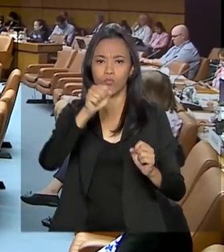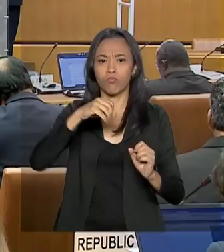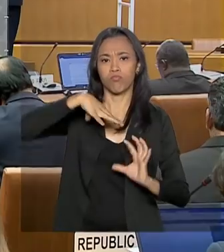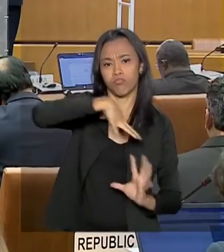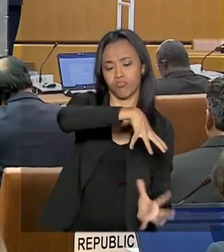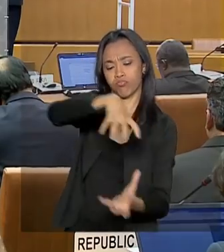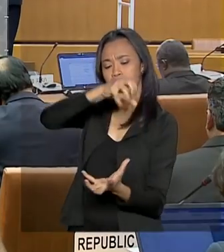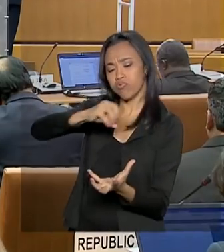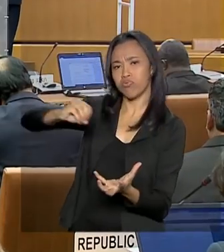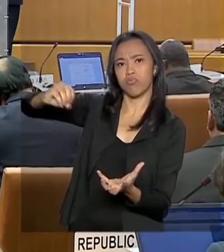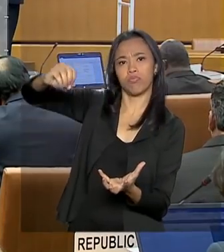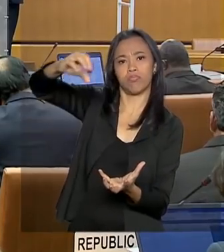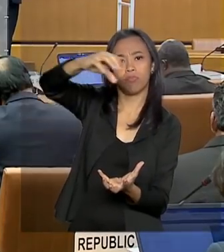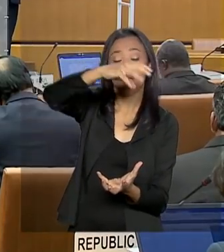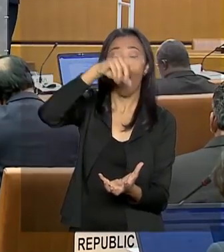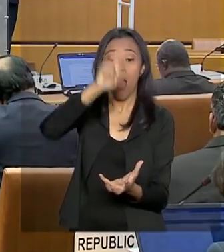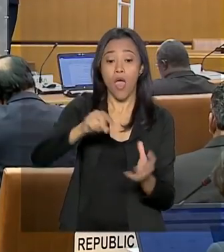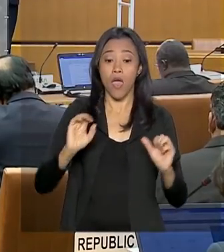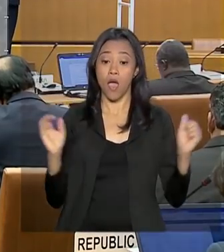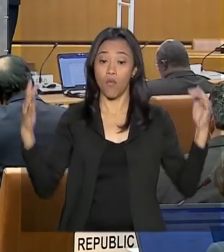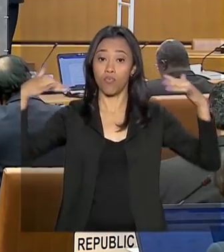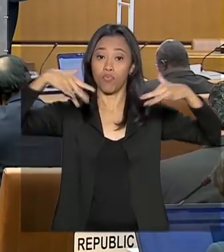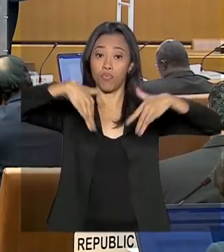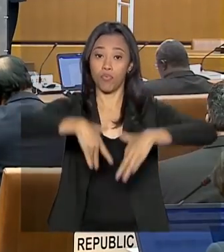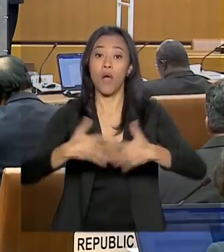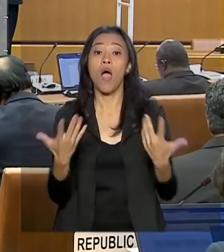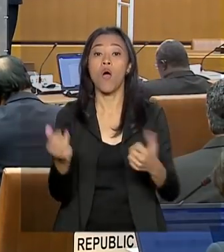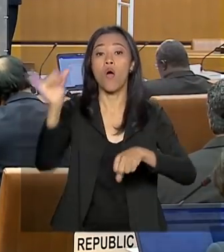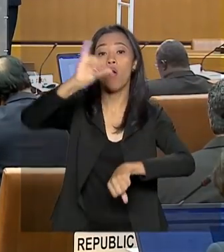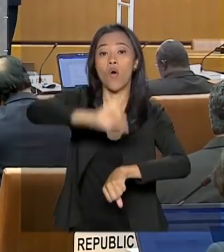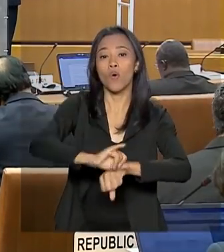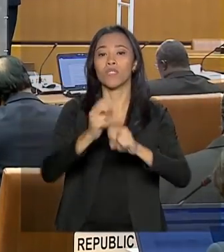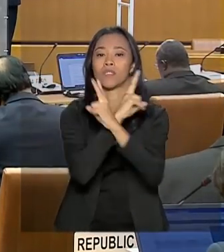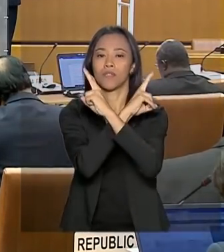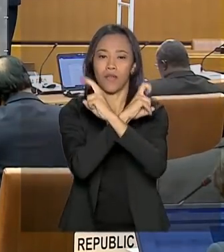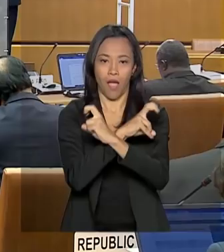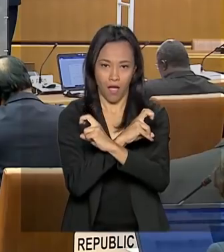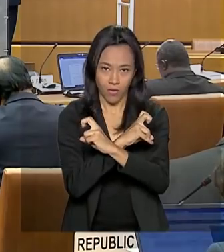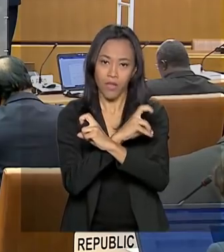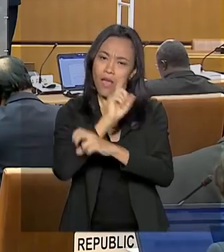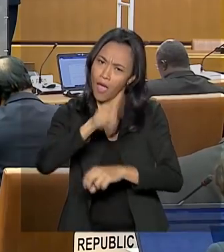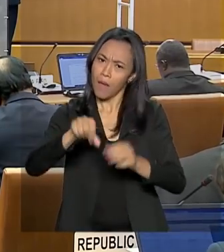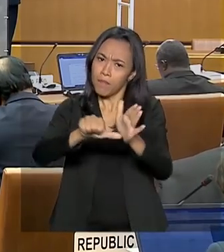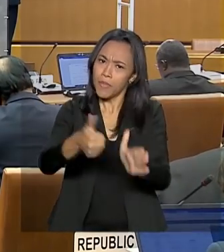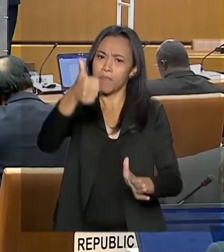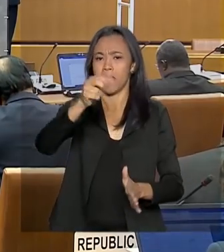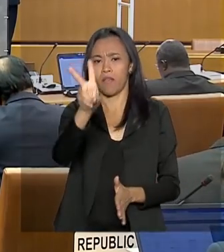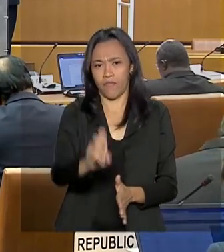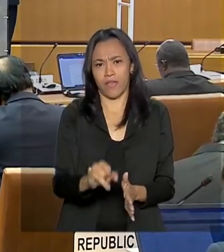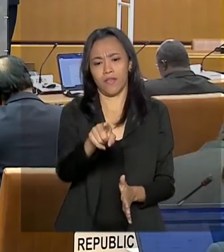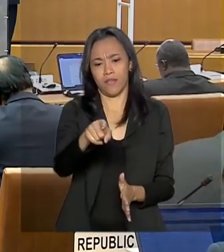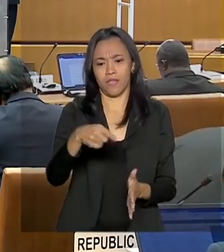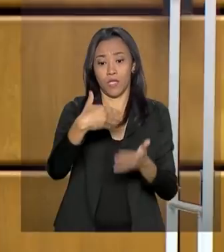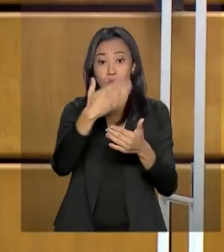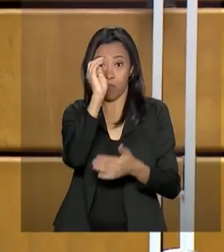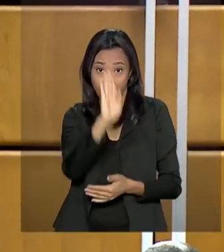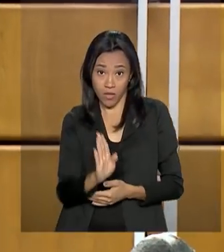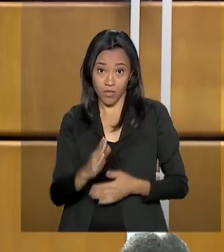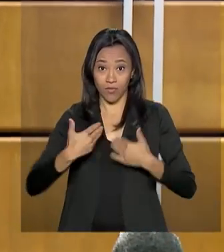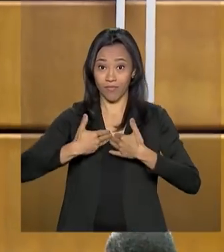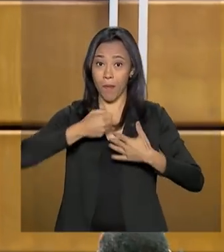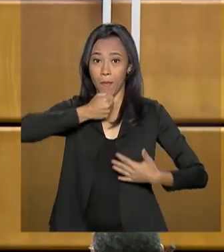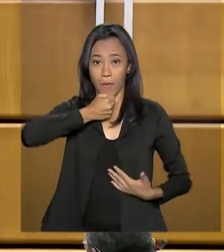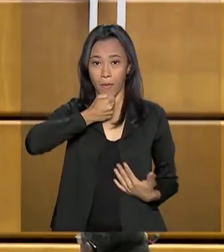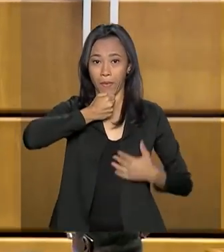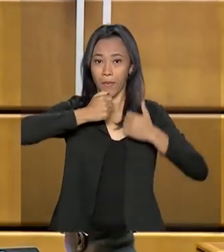Organização das Nações Unidas, em Viena, na Áustria. É a primeira vez que o Brasil preside uma sessão desse comitê, que